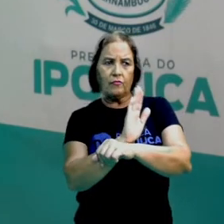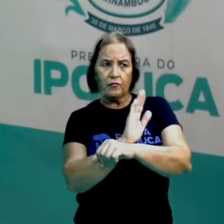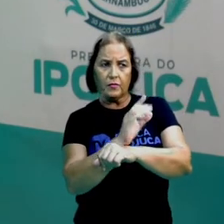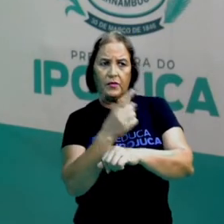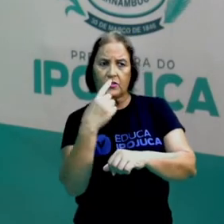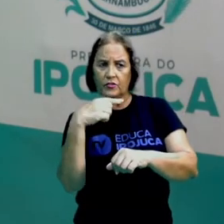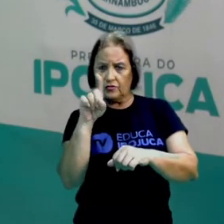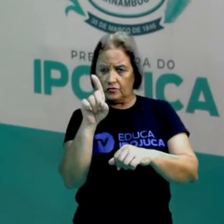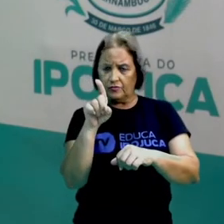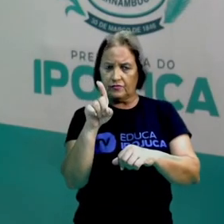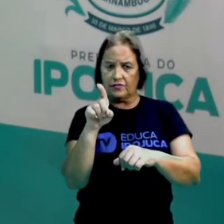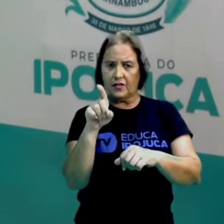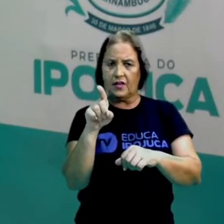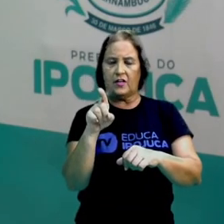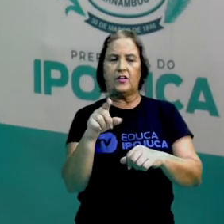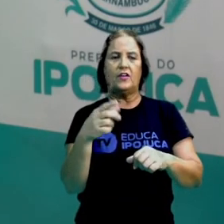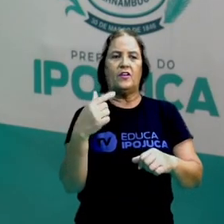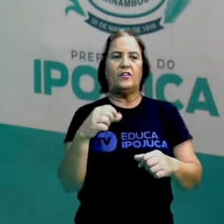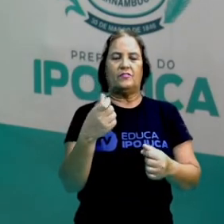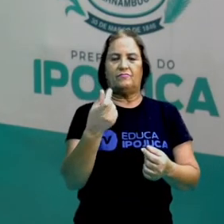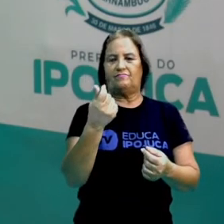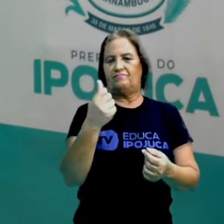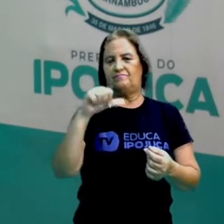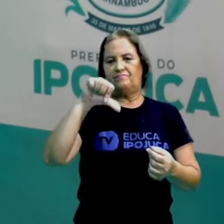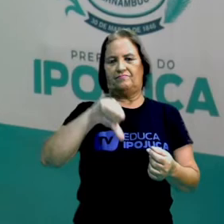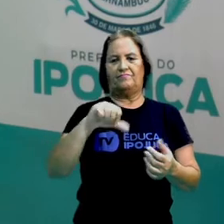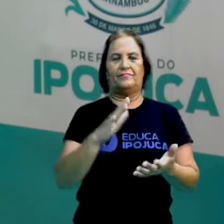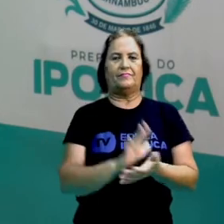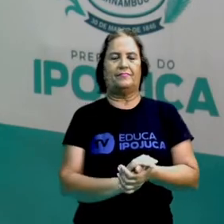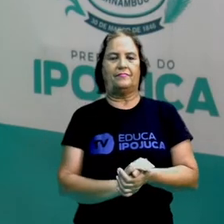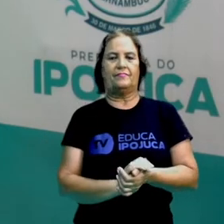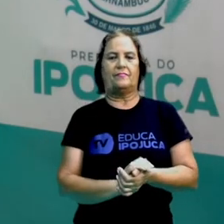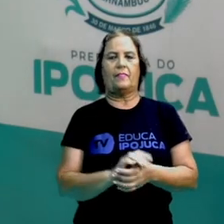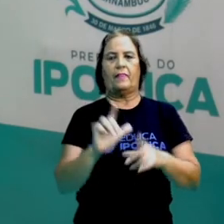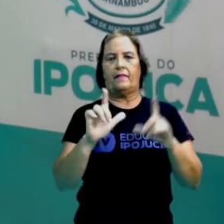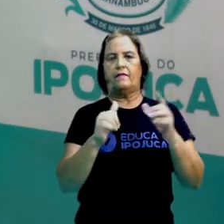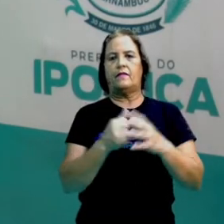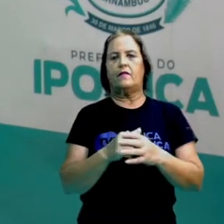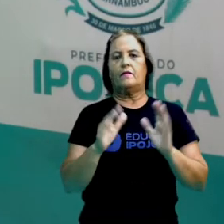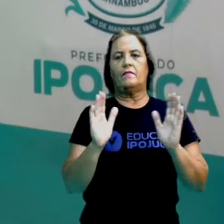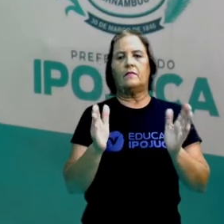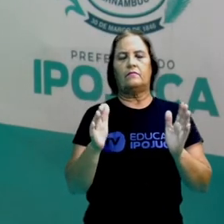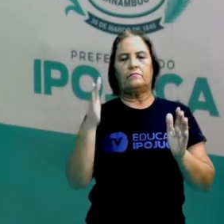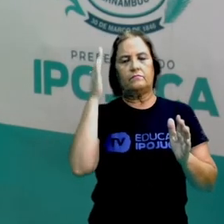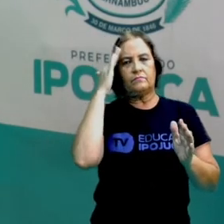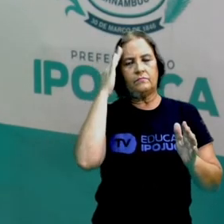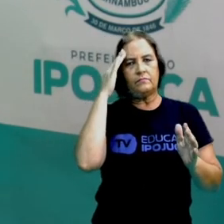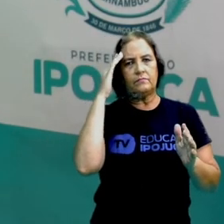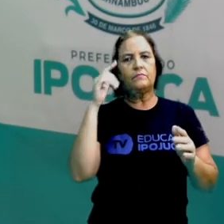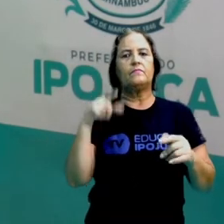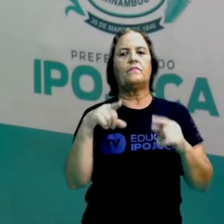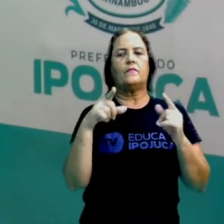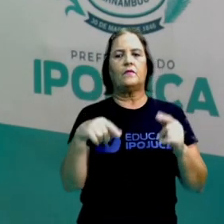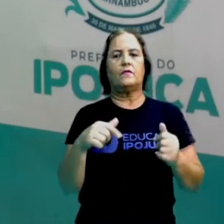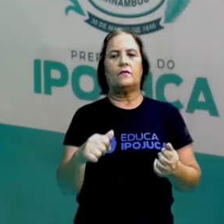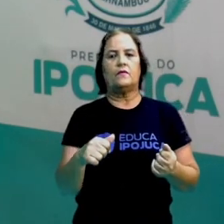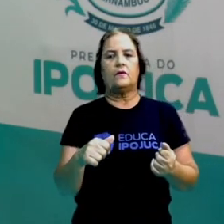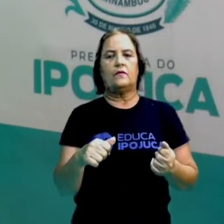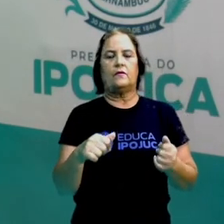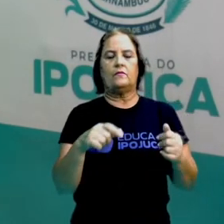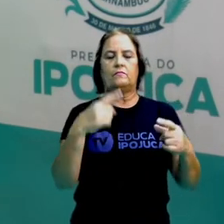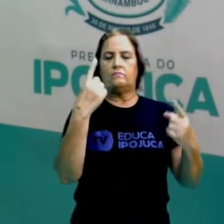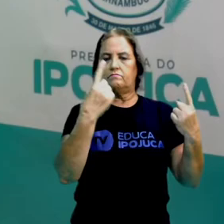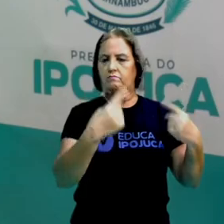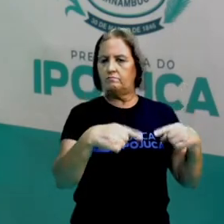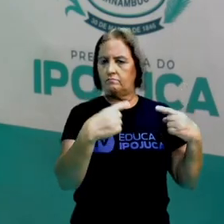cinema. Pessoal, espero que vocês tenham entendido. Agora nós vamos para o nosso Week Challenge, que é o desafio semanal.